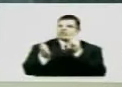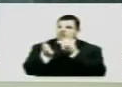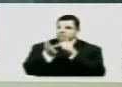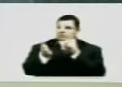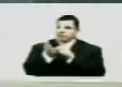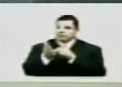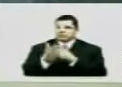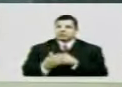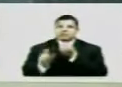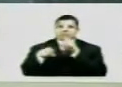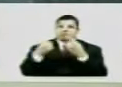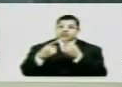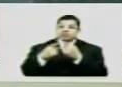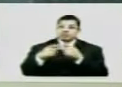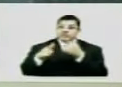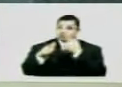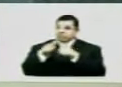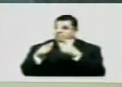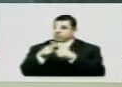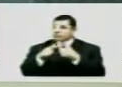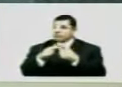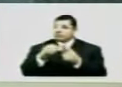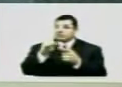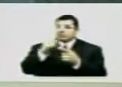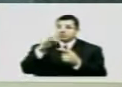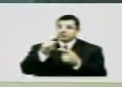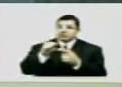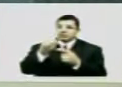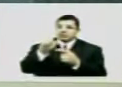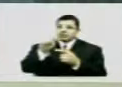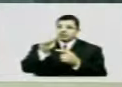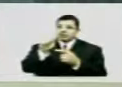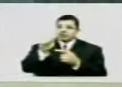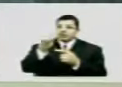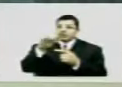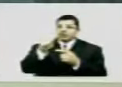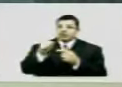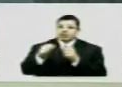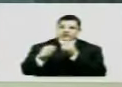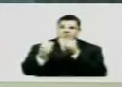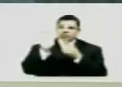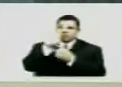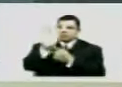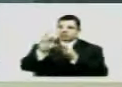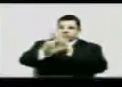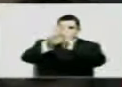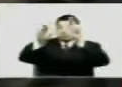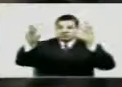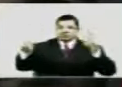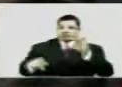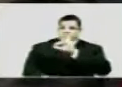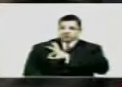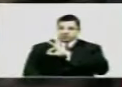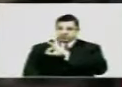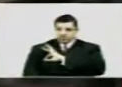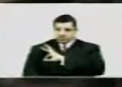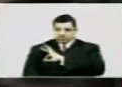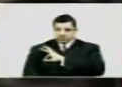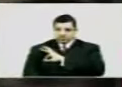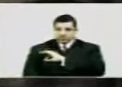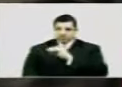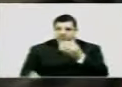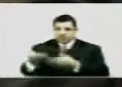verdade Mas a consequência foi a Operação Águia que identificou uma série de policiais